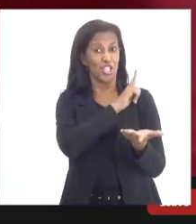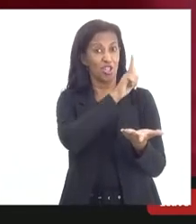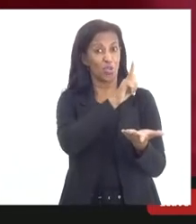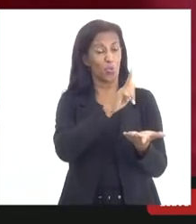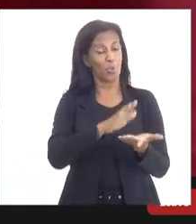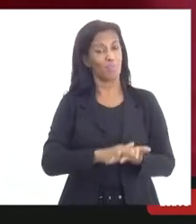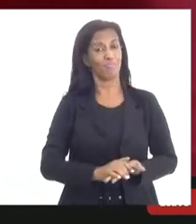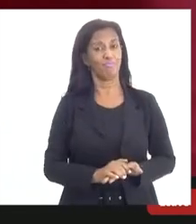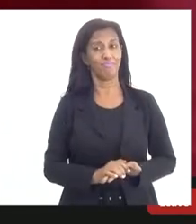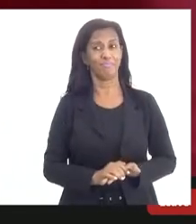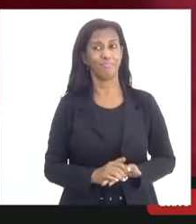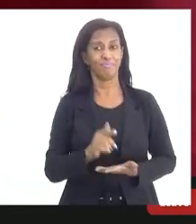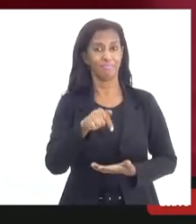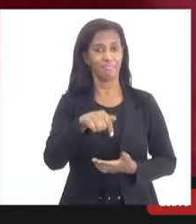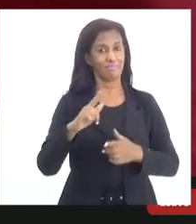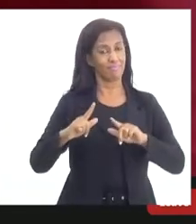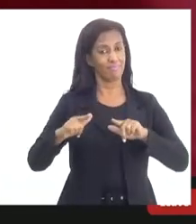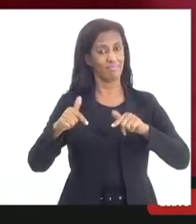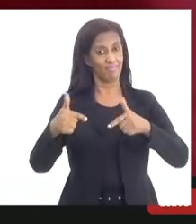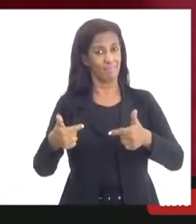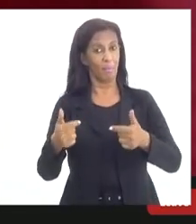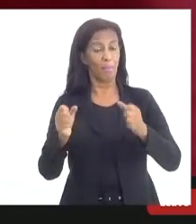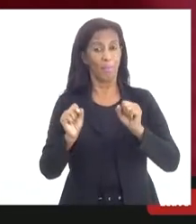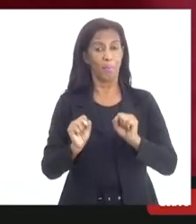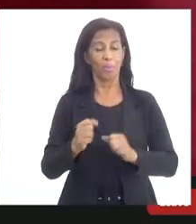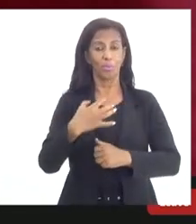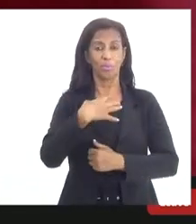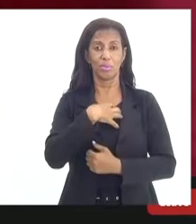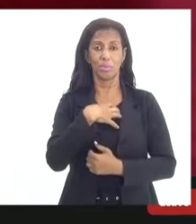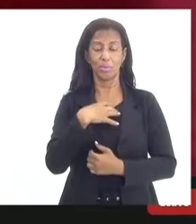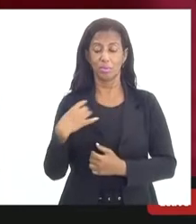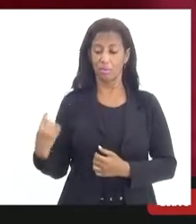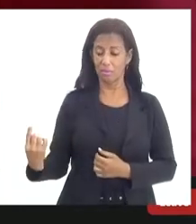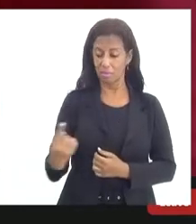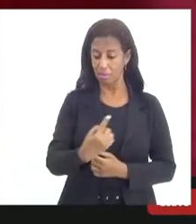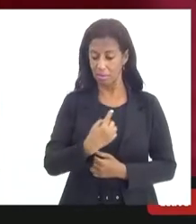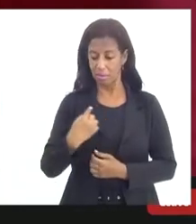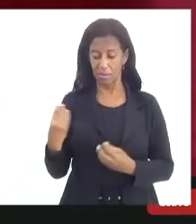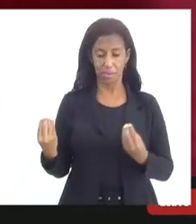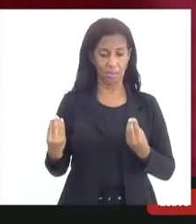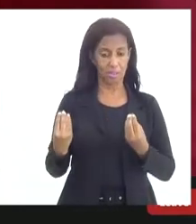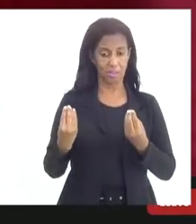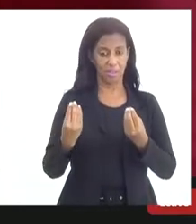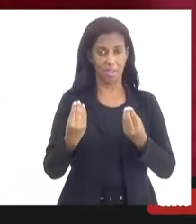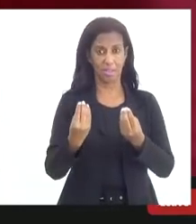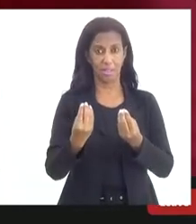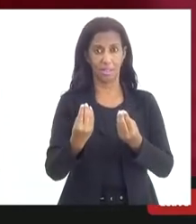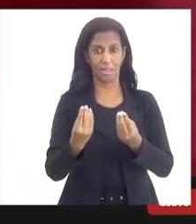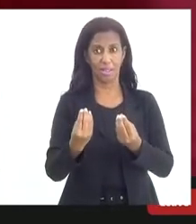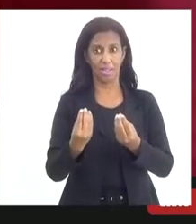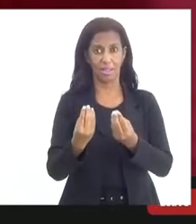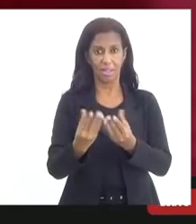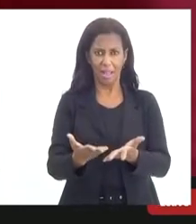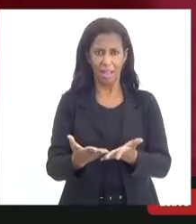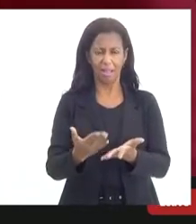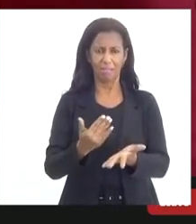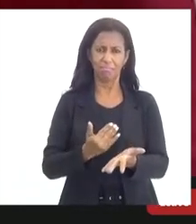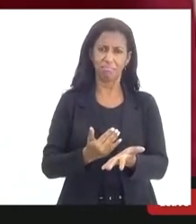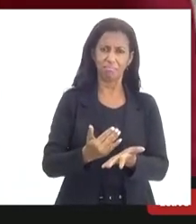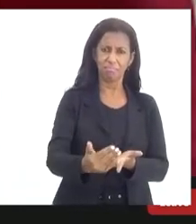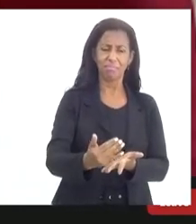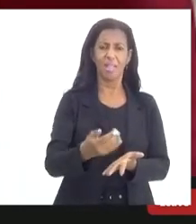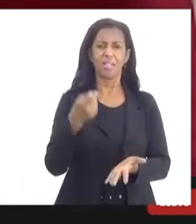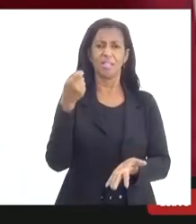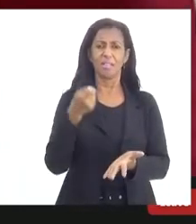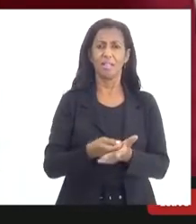dessa dessa ação seja no sentido da gente dar efetividade a essa determinação